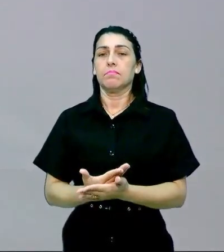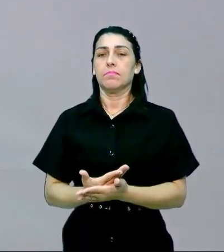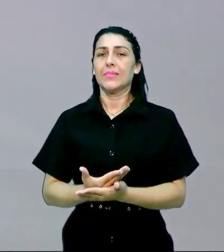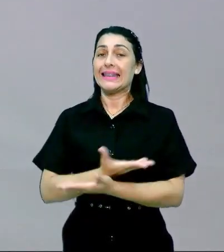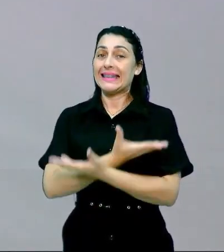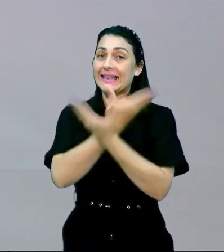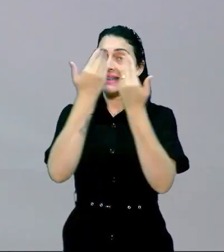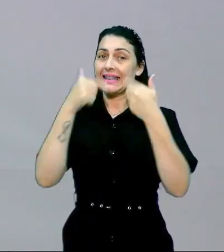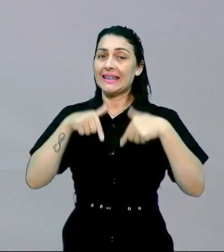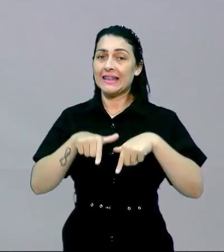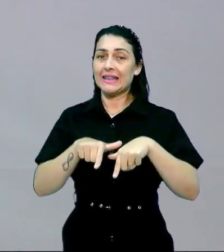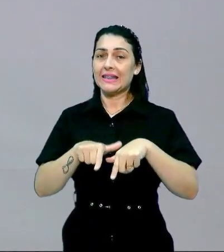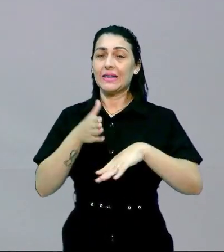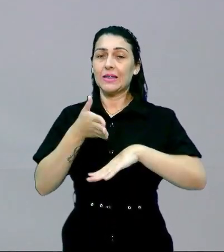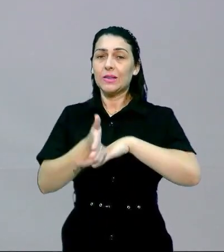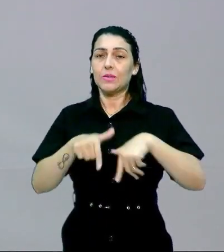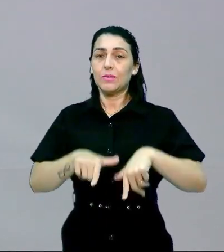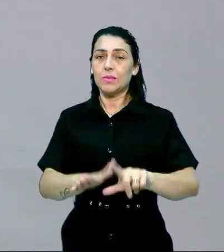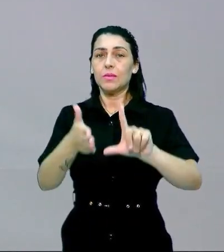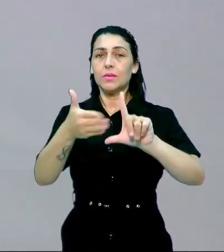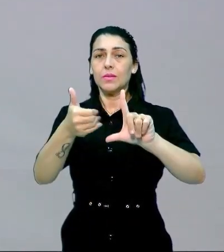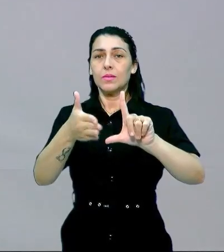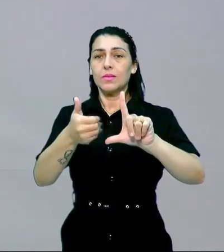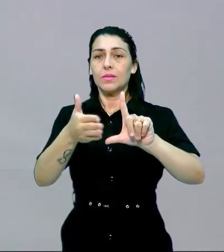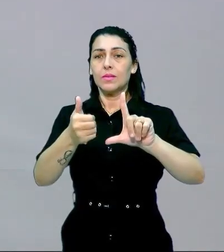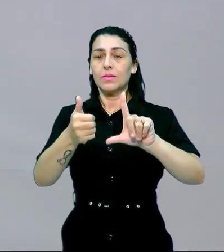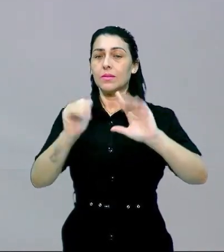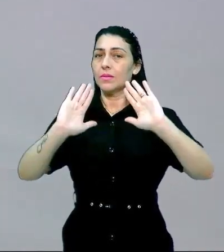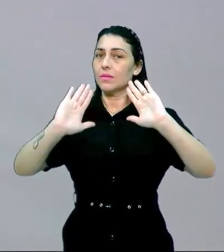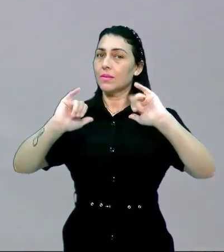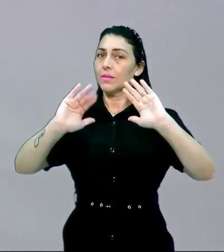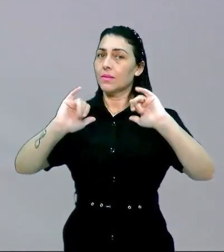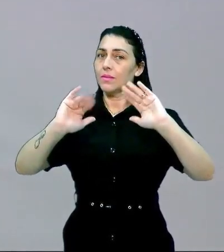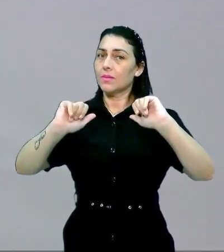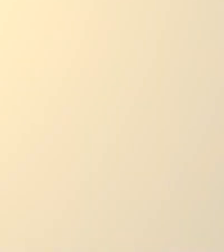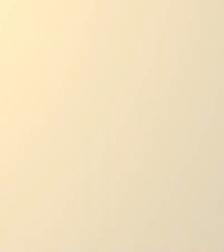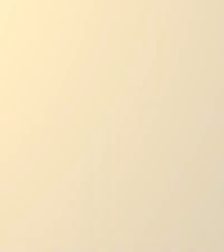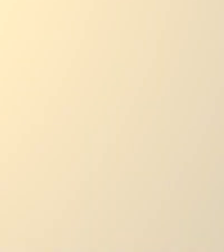não esqueçam de acessar a plataforma eduque hasta la próxima